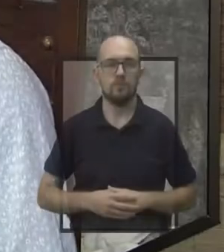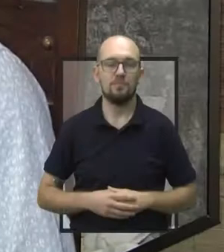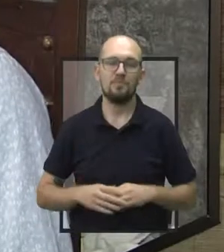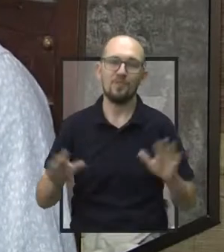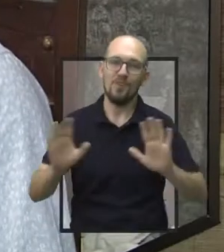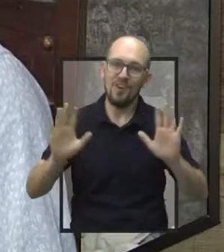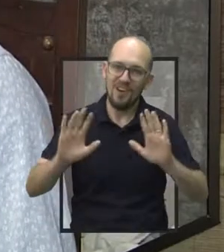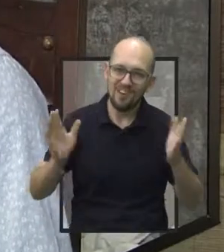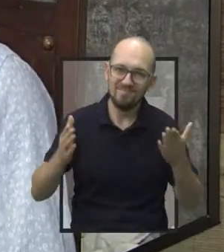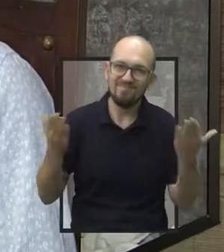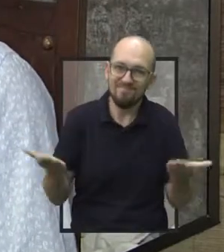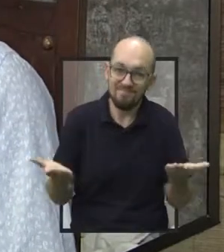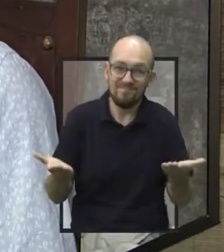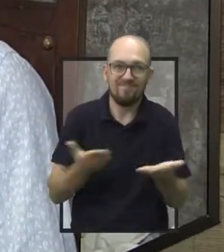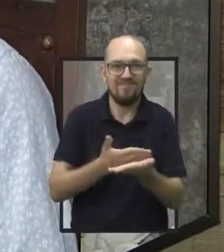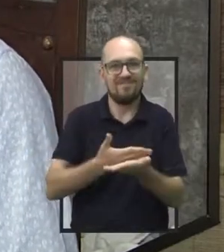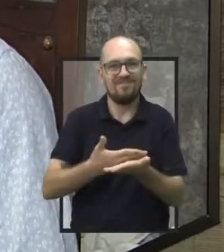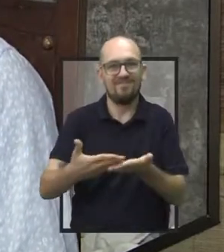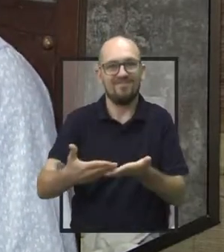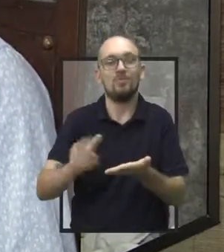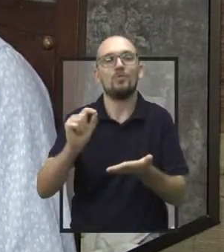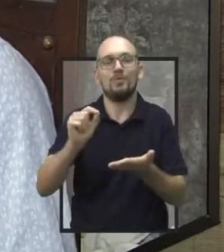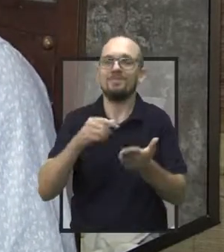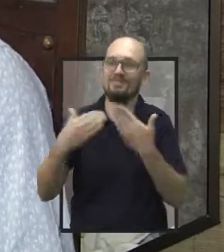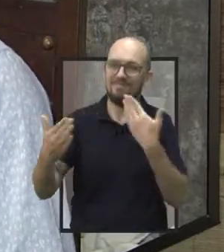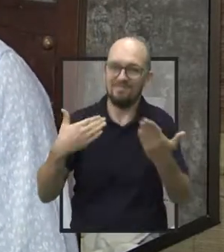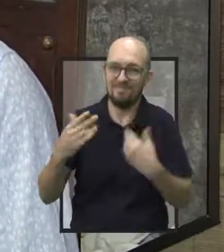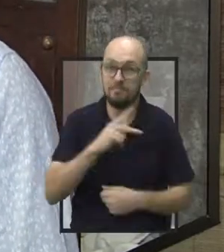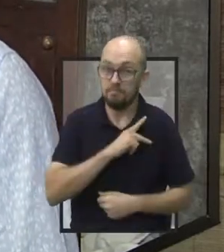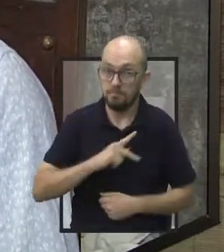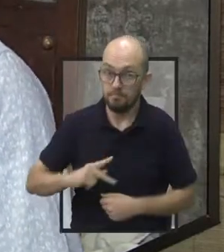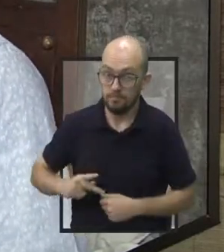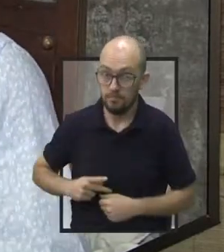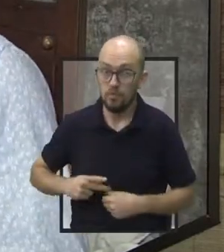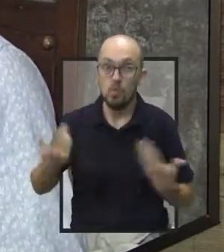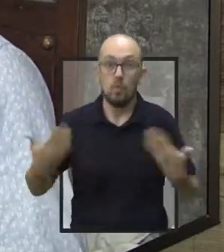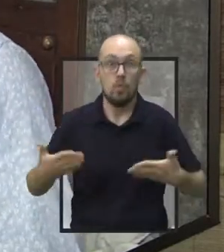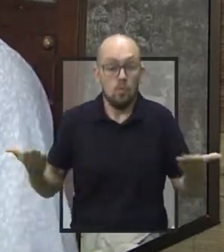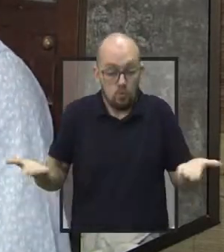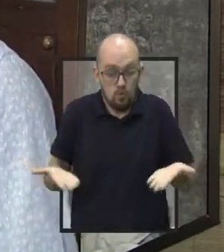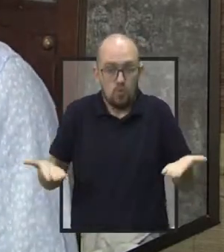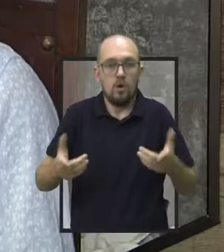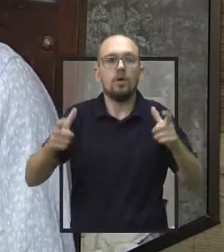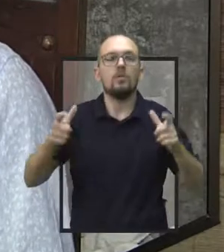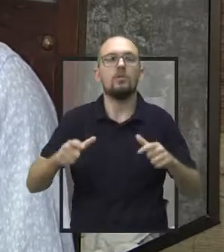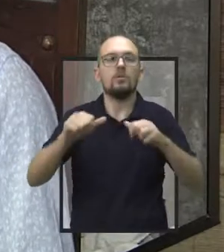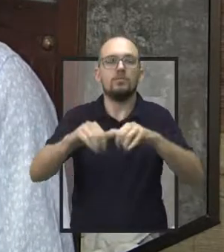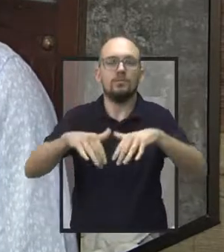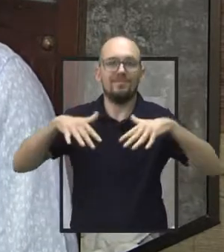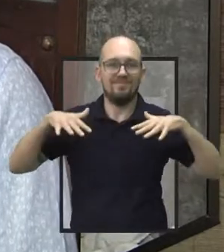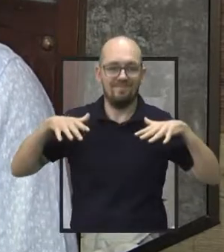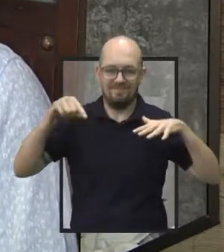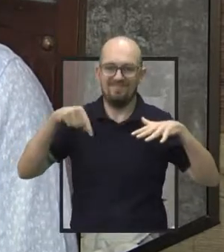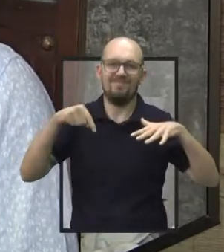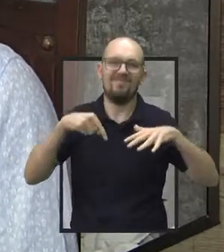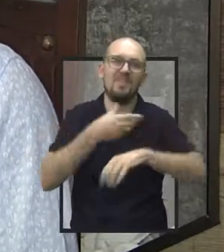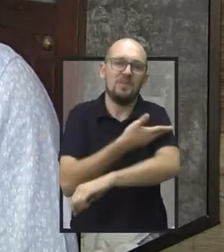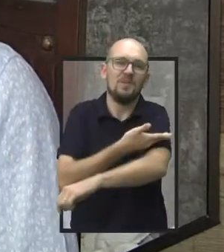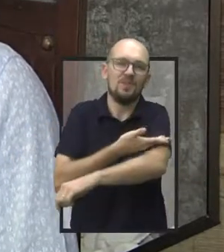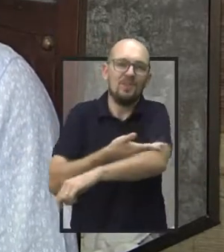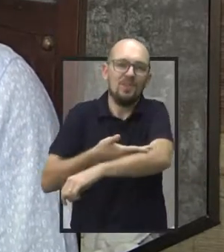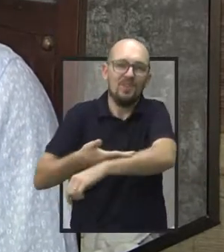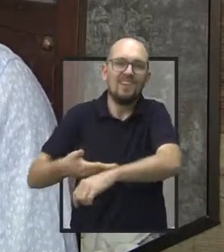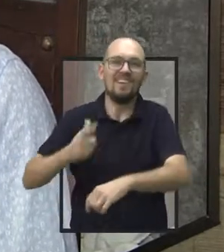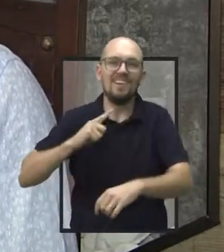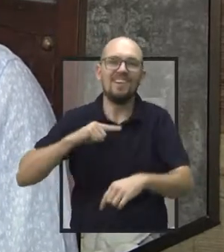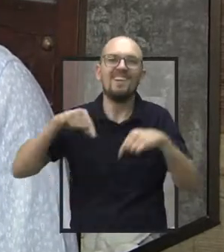Olá, o programa A Palavra do Presidente está hoje no plenário da Câmara Municipal de onde costumeiramente